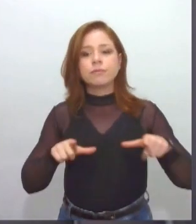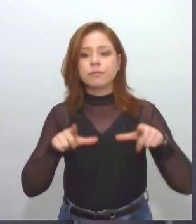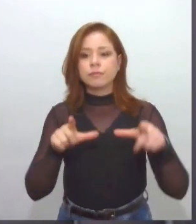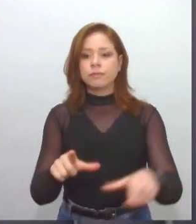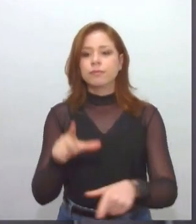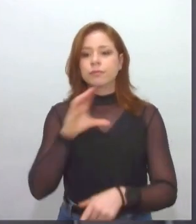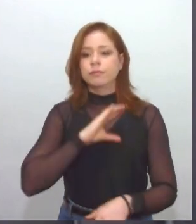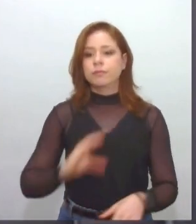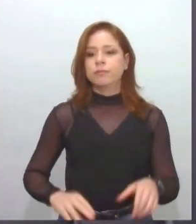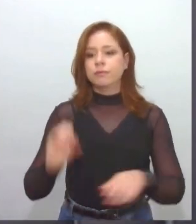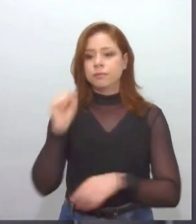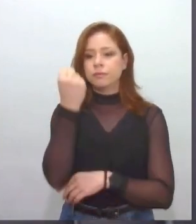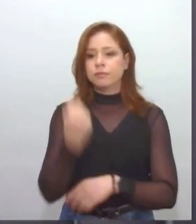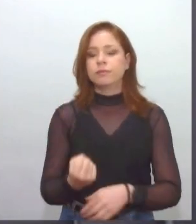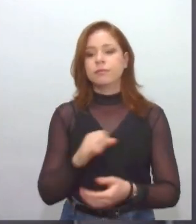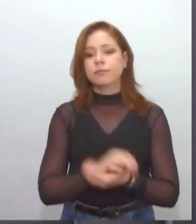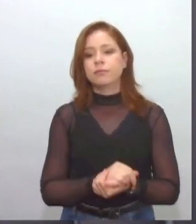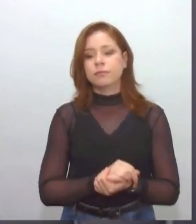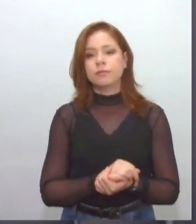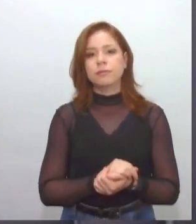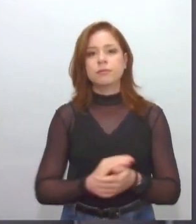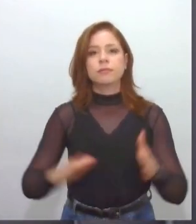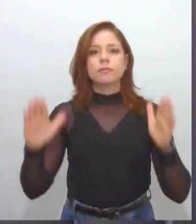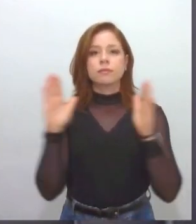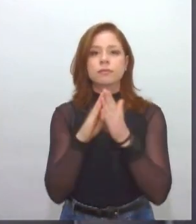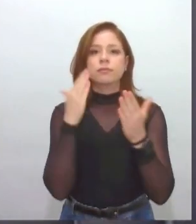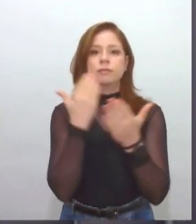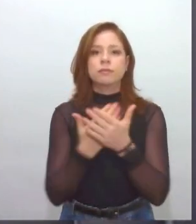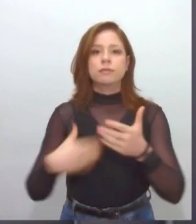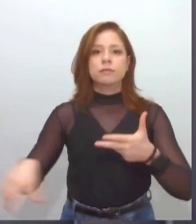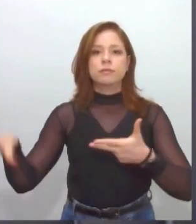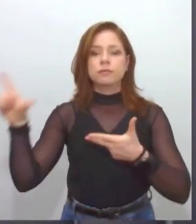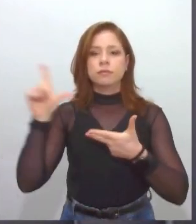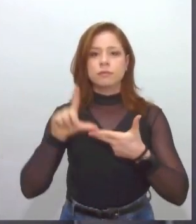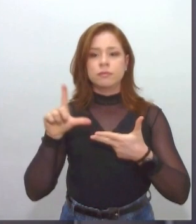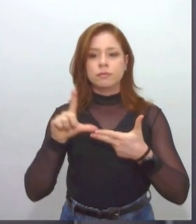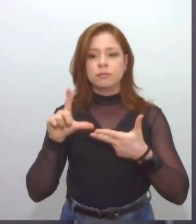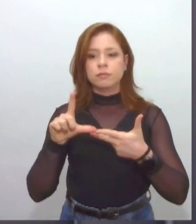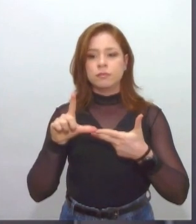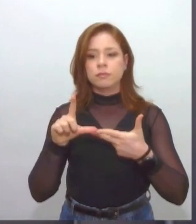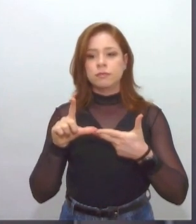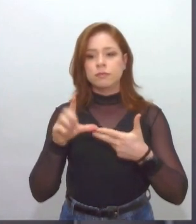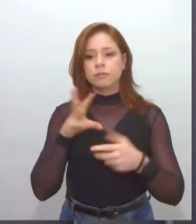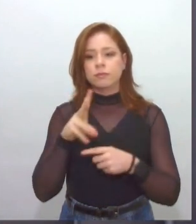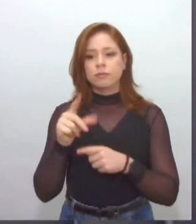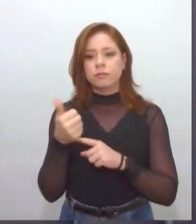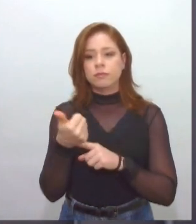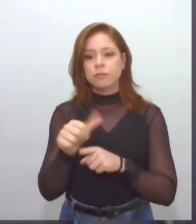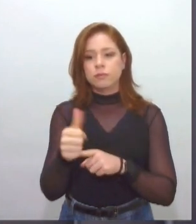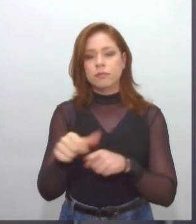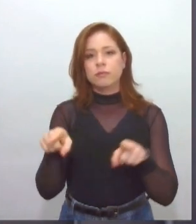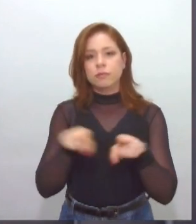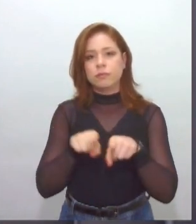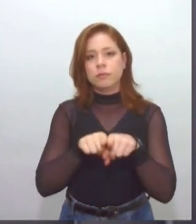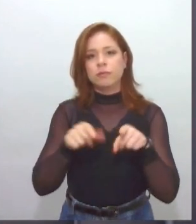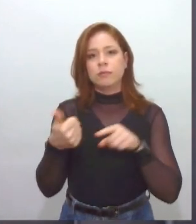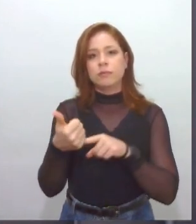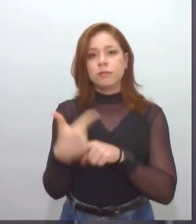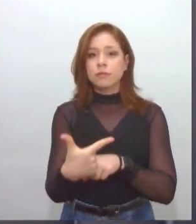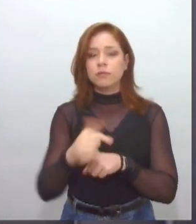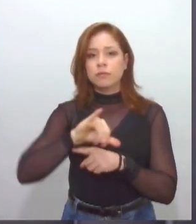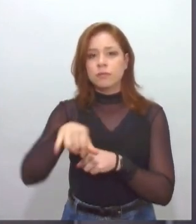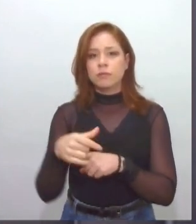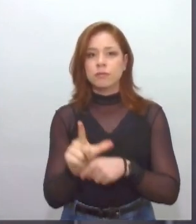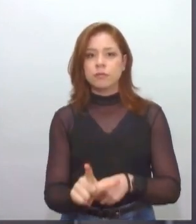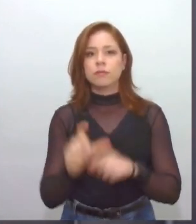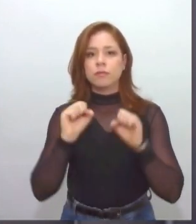A Escola do Legislativo de Sergipe recebe, nos próximos dias 11 e 12 de julho, um simpósio dedicado à revolta